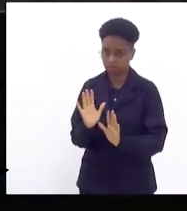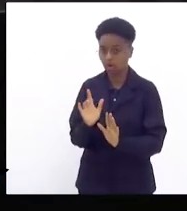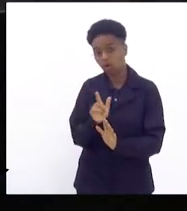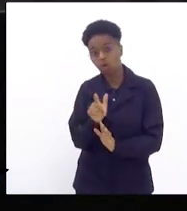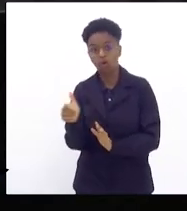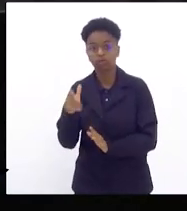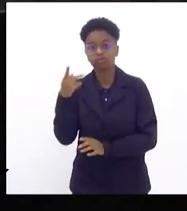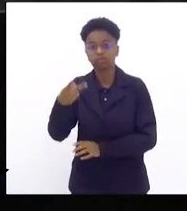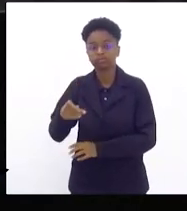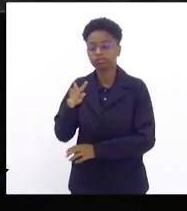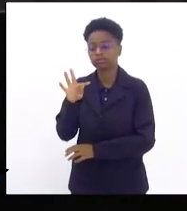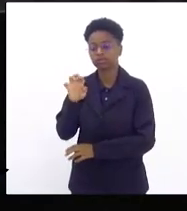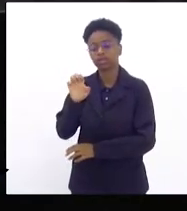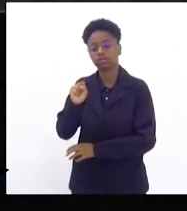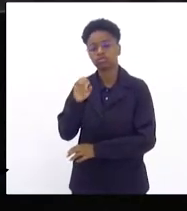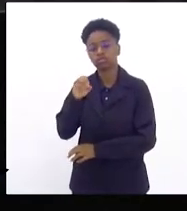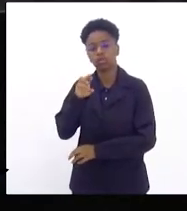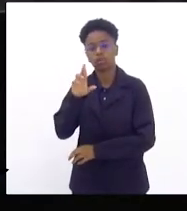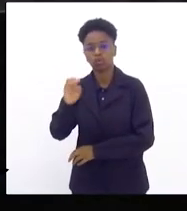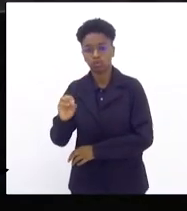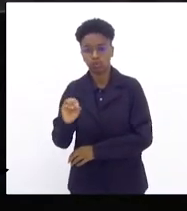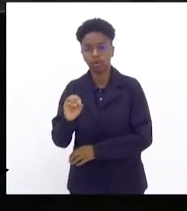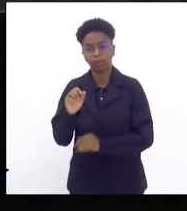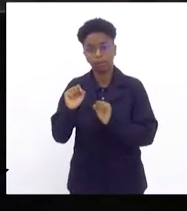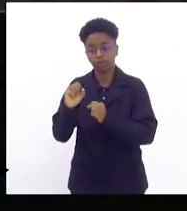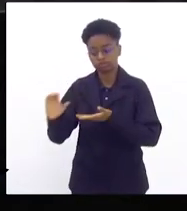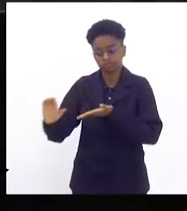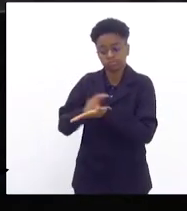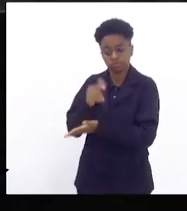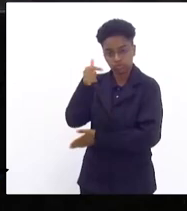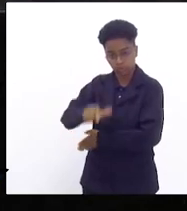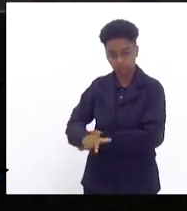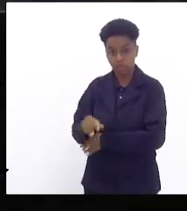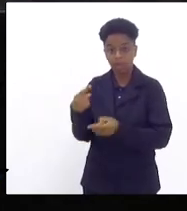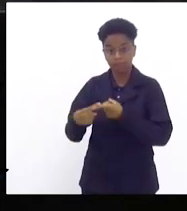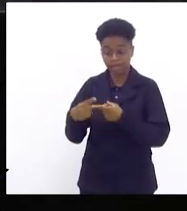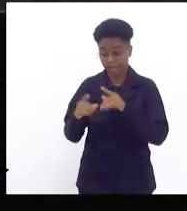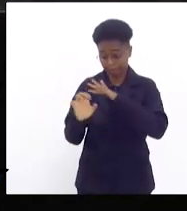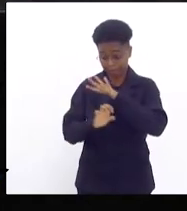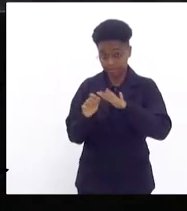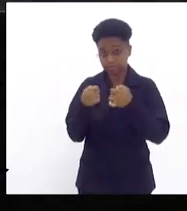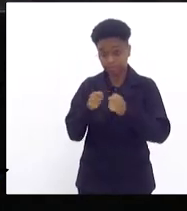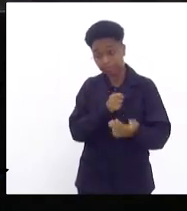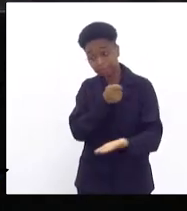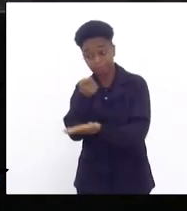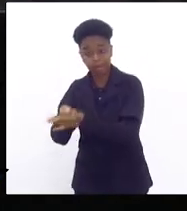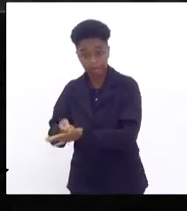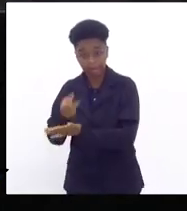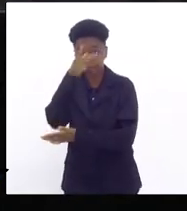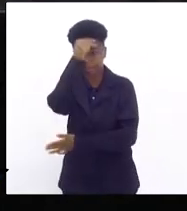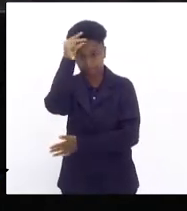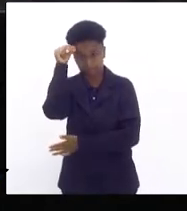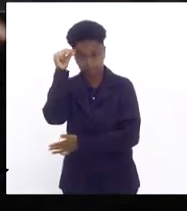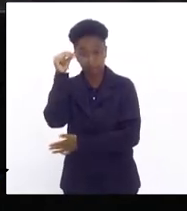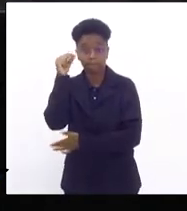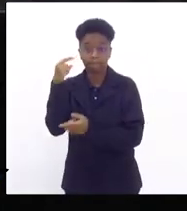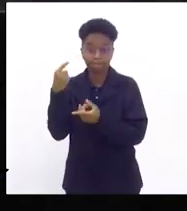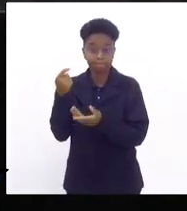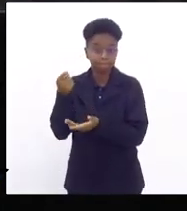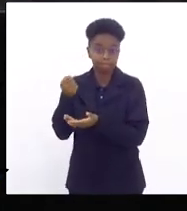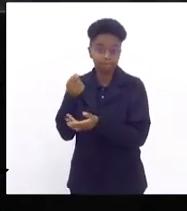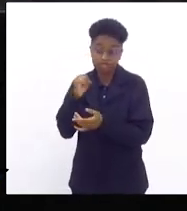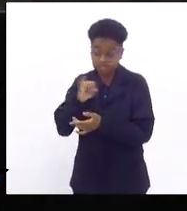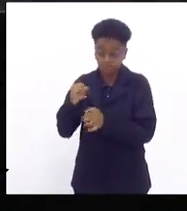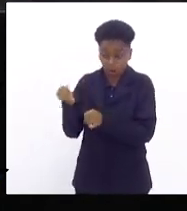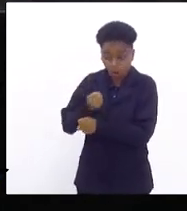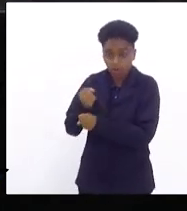tesouro que seja ressarcido essa empresa vai ter que pagar as prefeituras ou a prefeitura que executar a